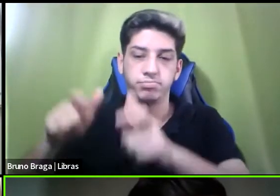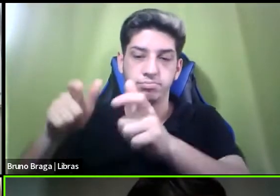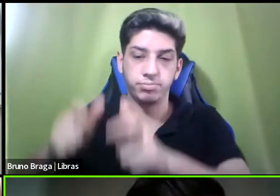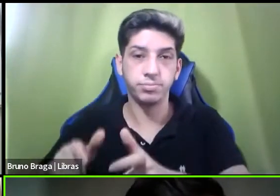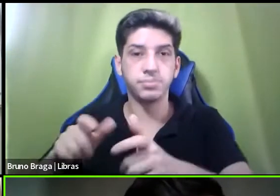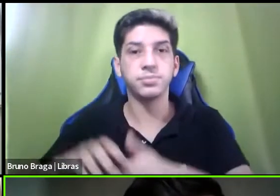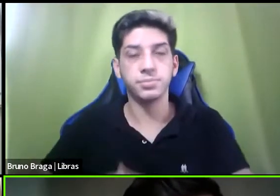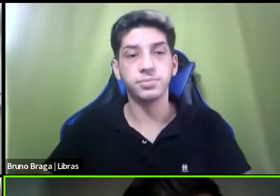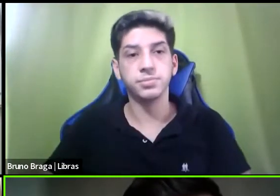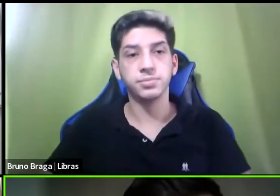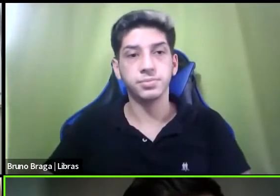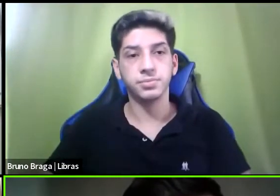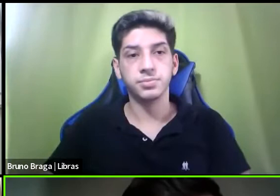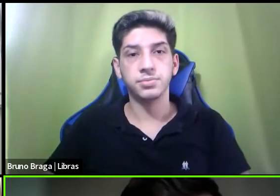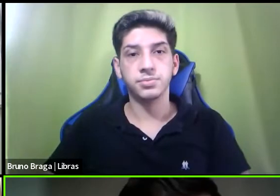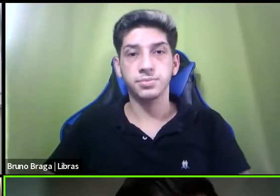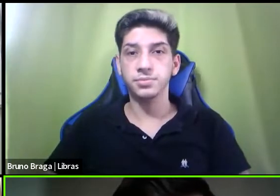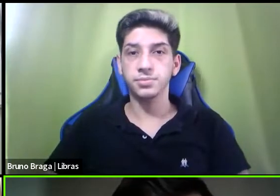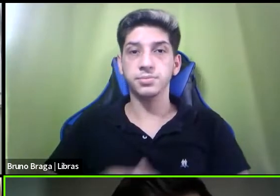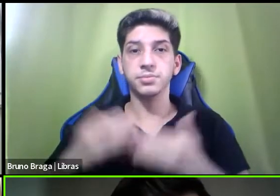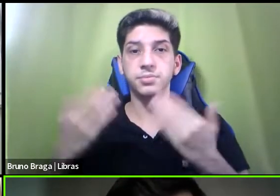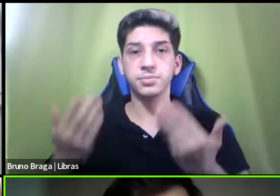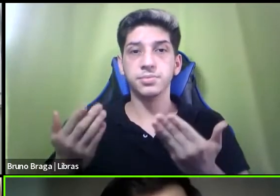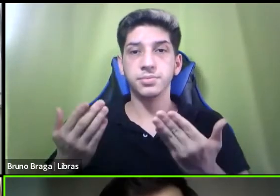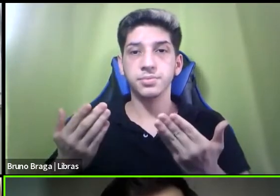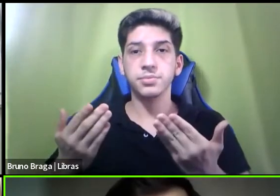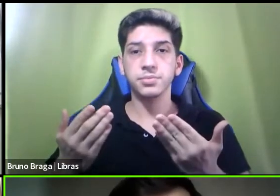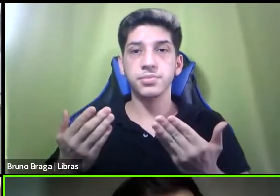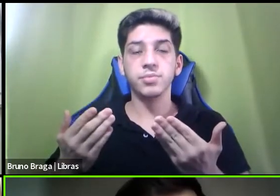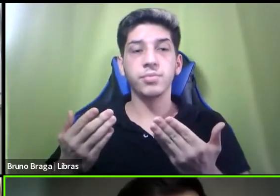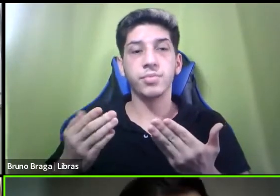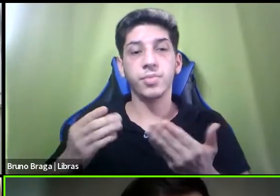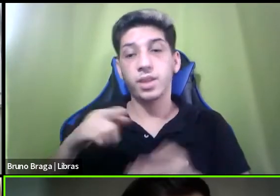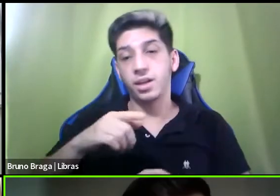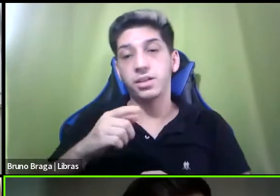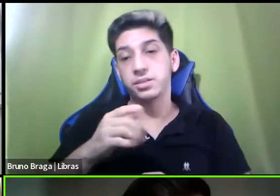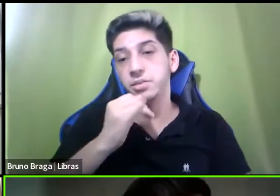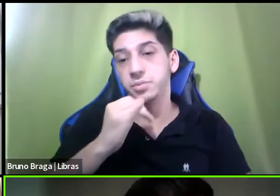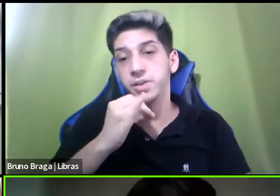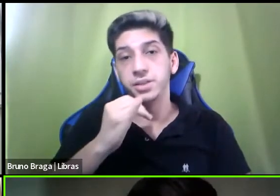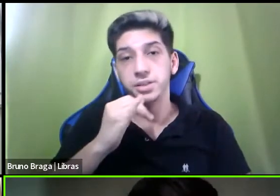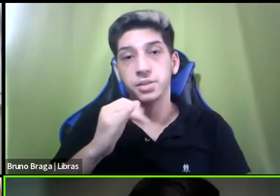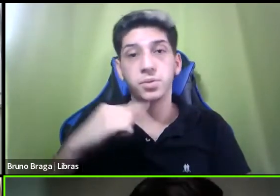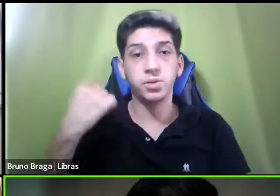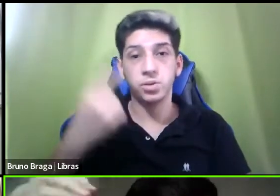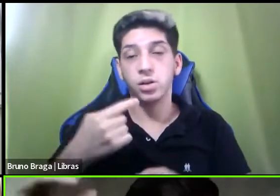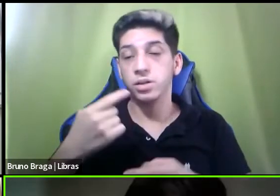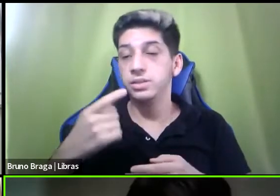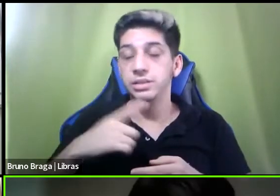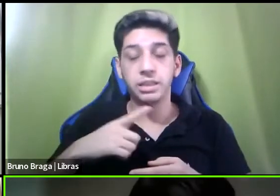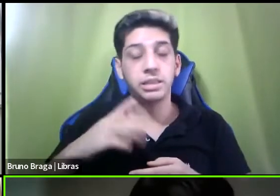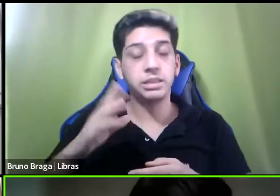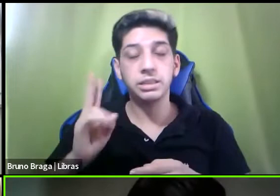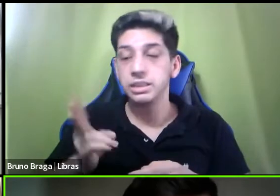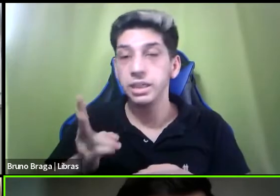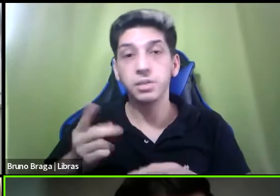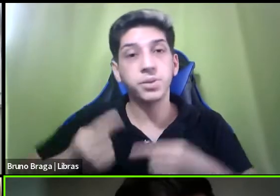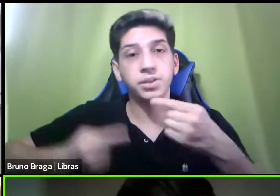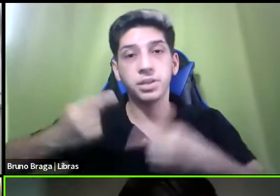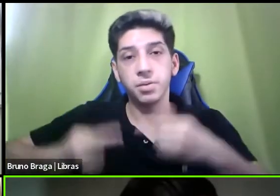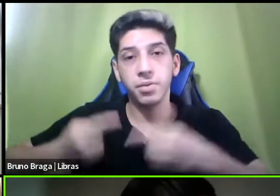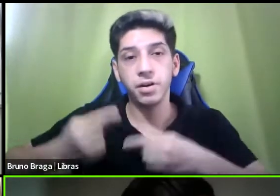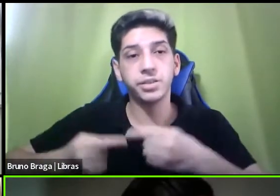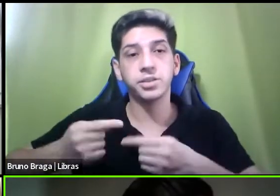censitária entendeu então é isso por exemplo é uma coisa que nós temos debatido com várias prefeituras no